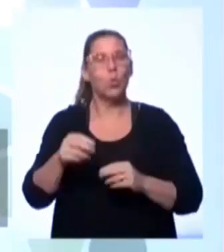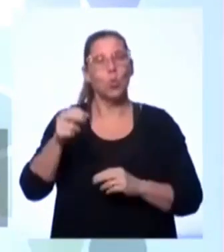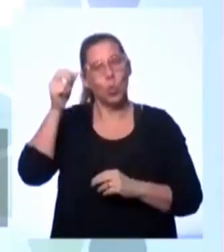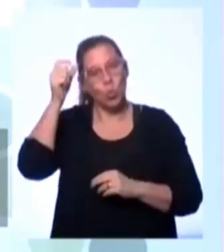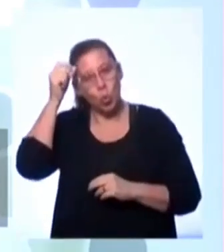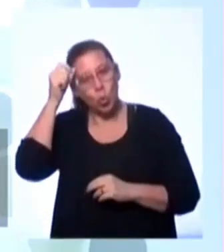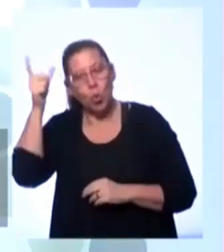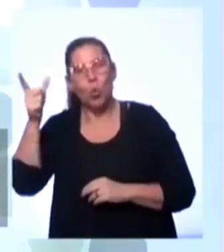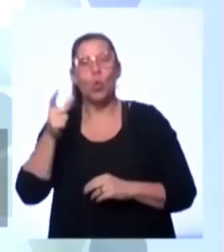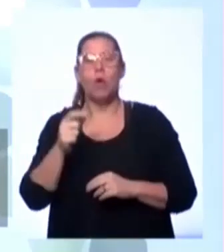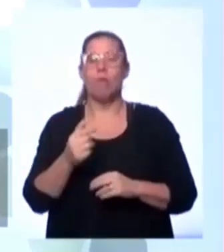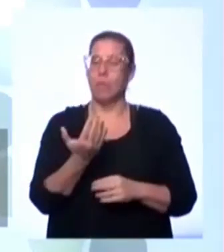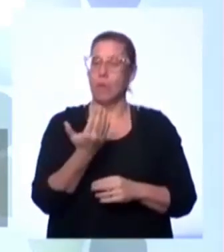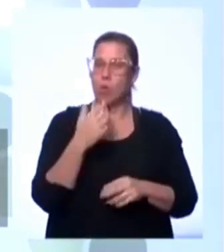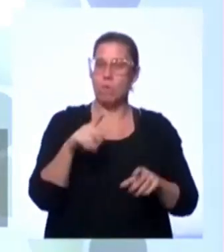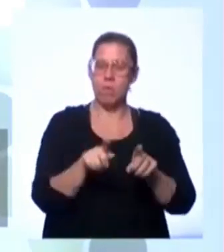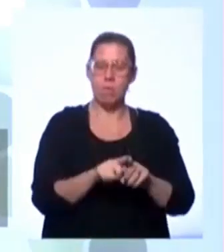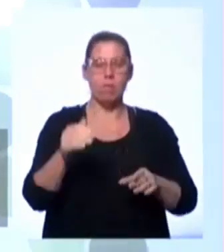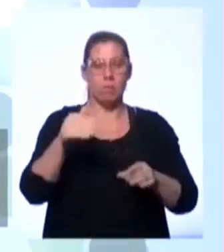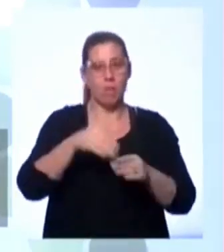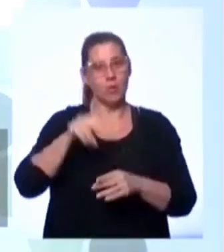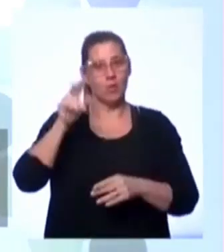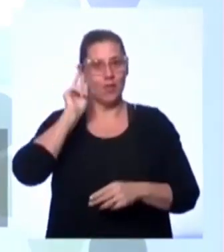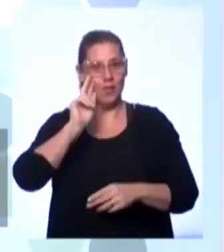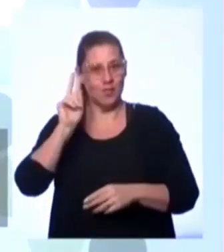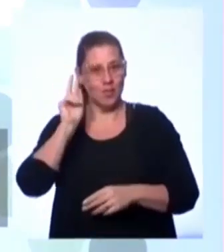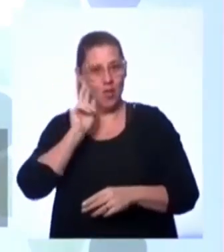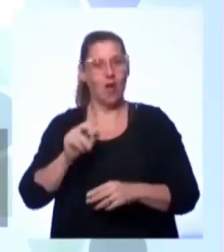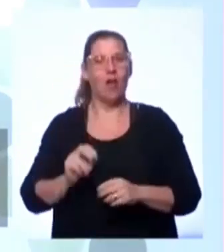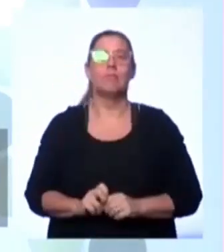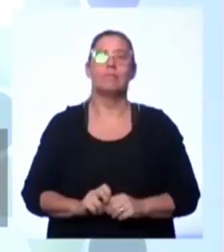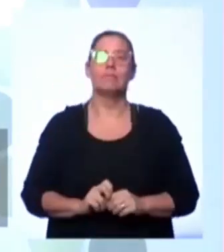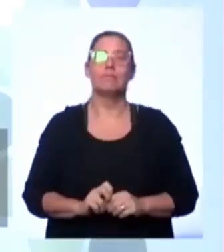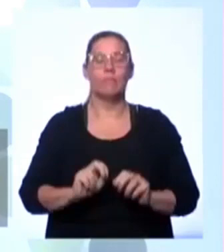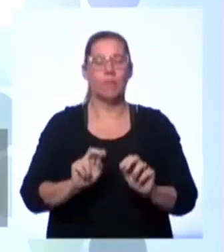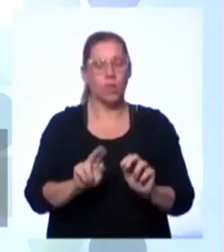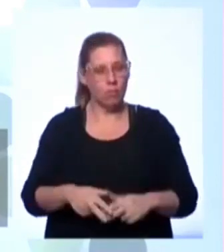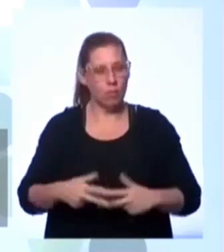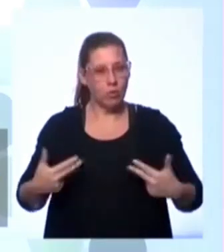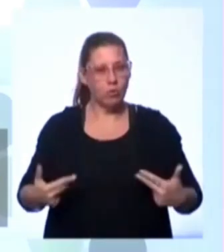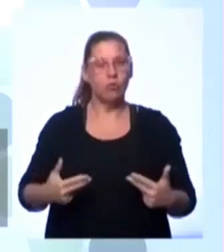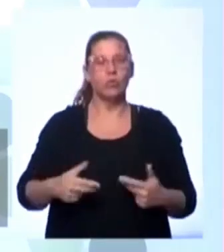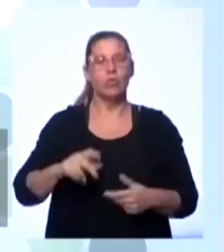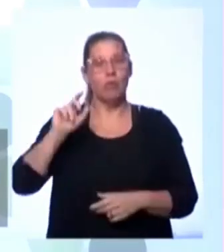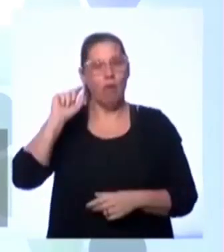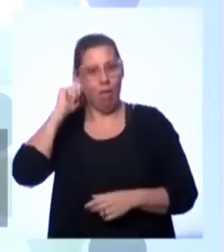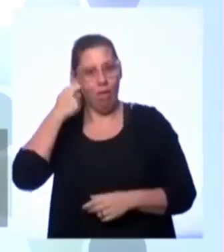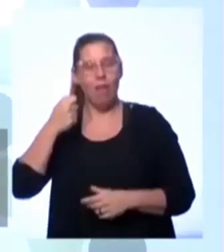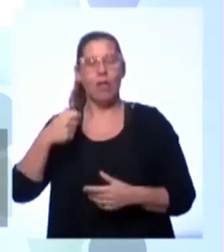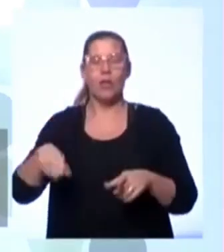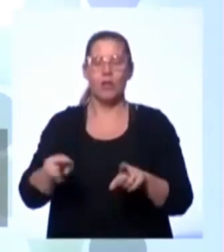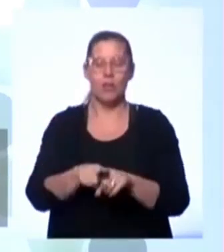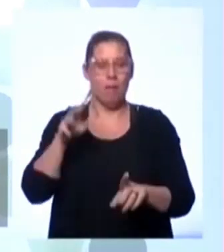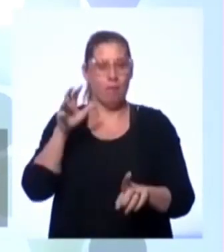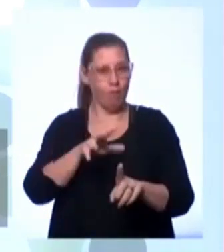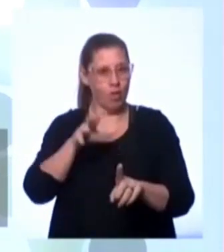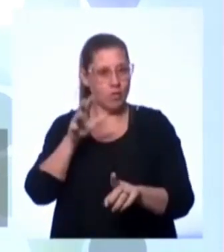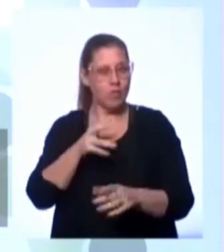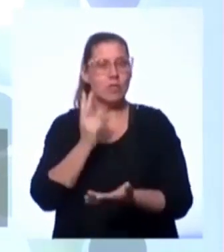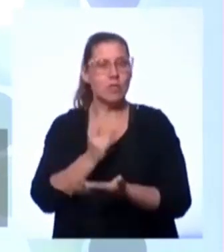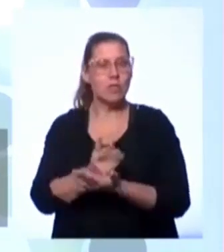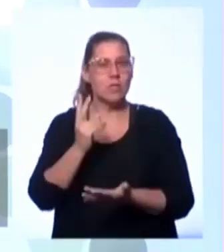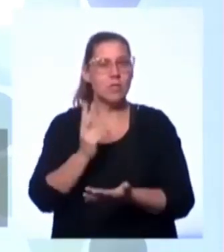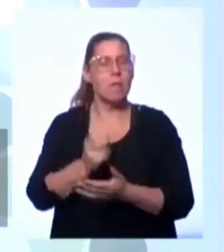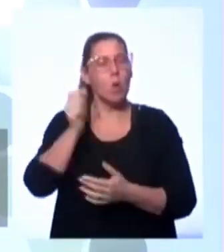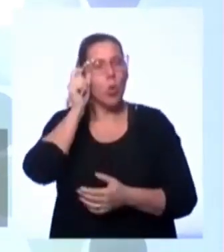artísticas, dentro da nossa história. Falamos das etnias africanas, que foram fundamentais, influenciam e influenciaram a nossa